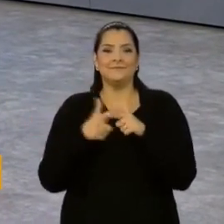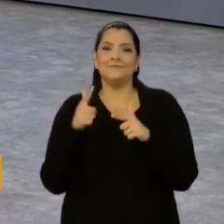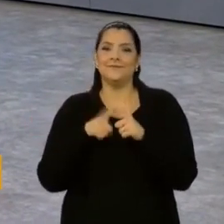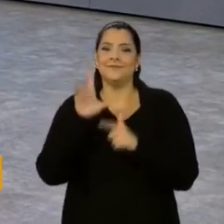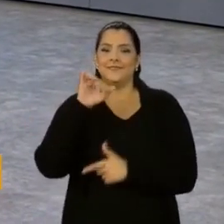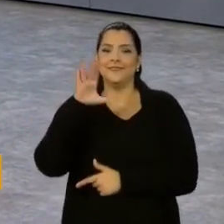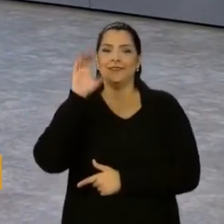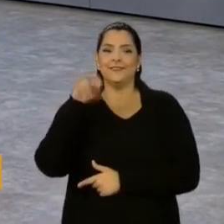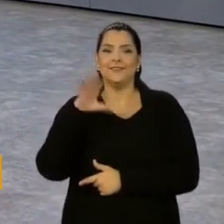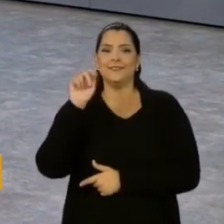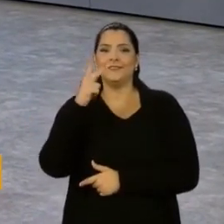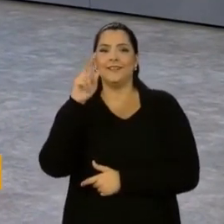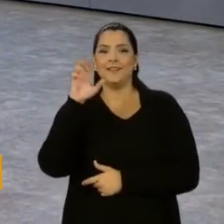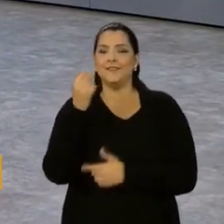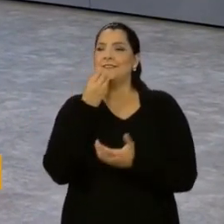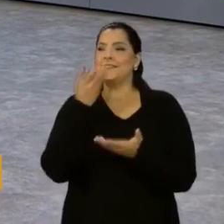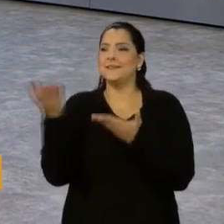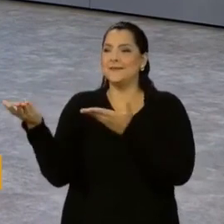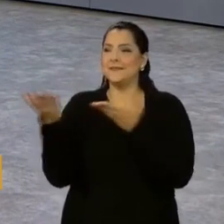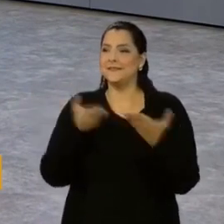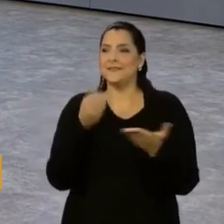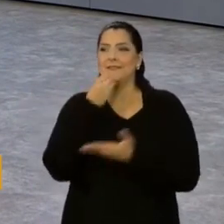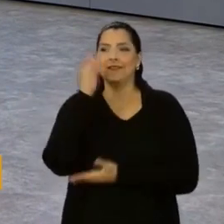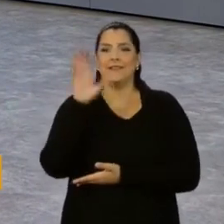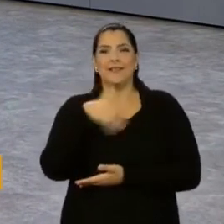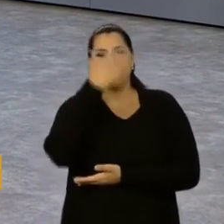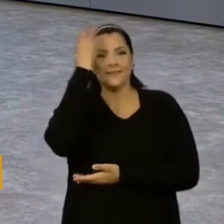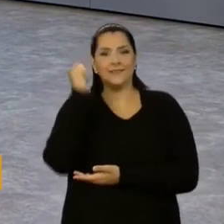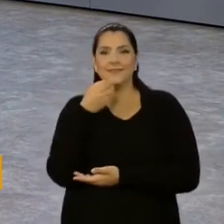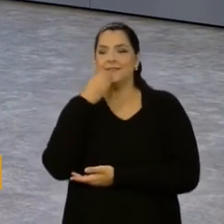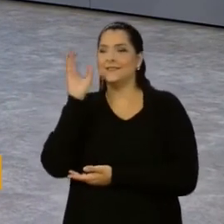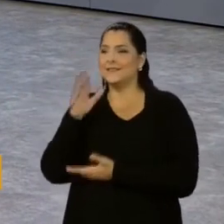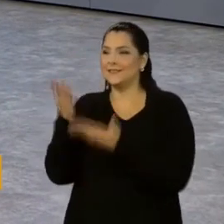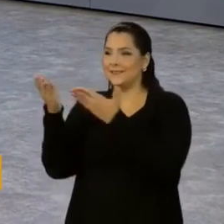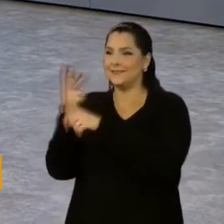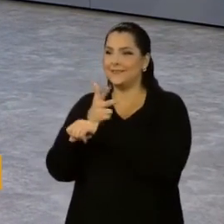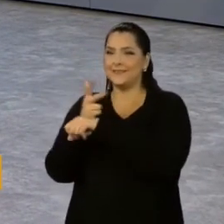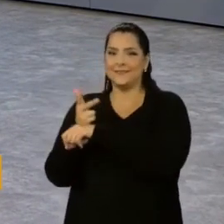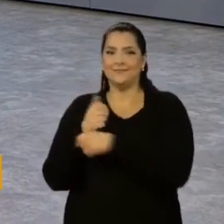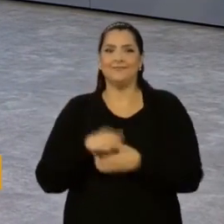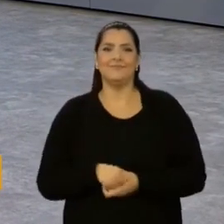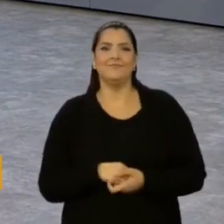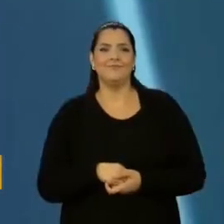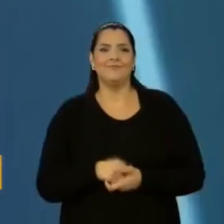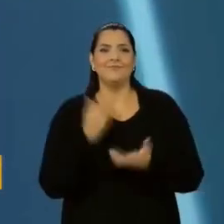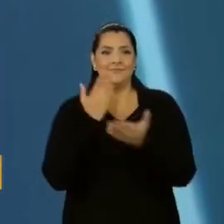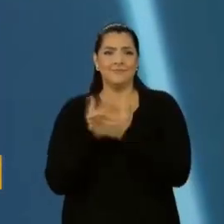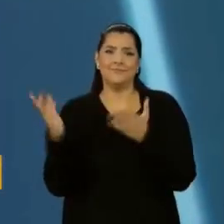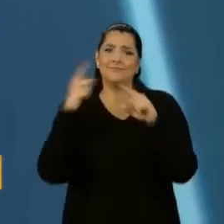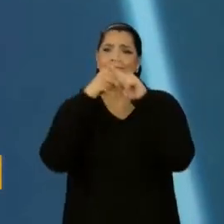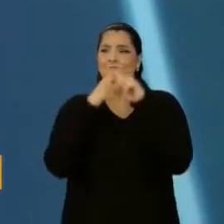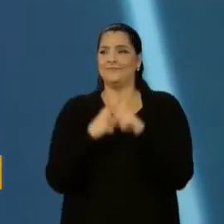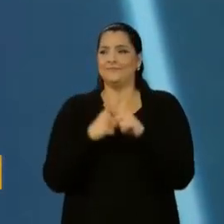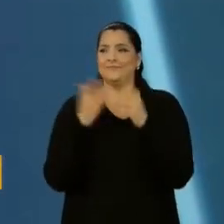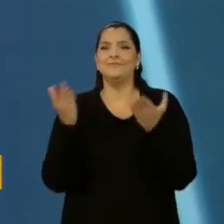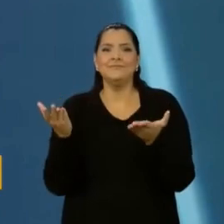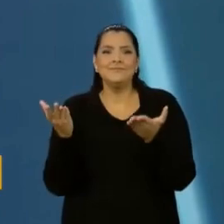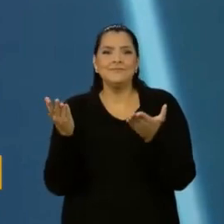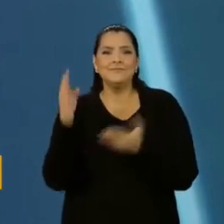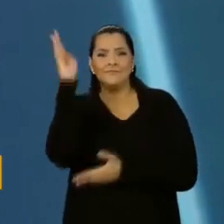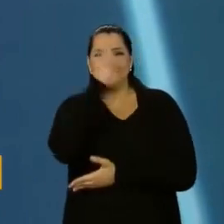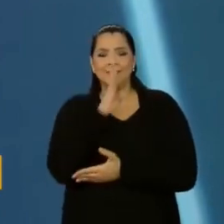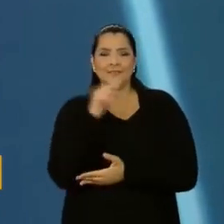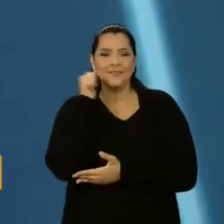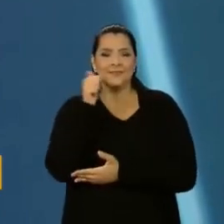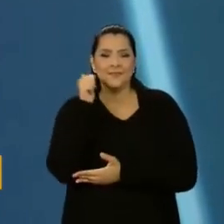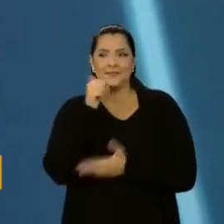Boa tarde, Lincoln. Seja muito bem-vindo. Boa tarde, Anne. Boa tarde a todos que nos acompanham. A gente vai começar pelo clássico do Brasileiro